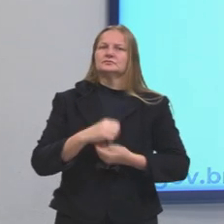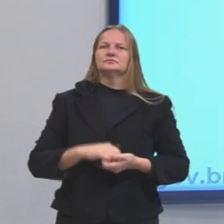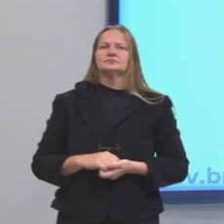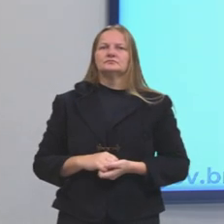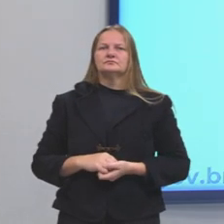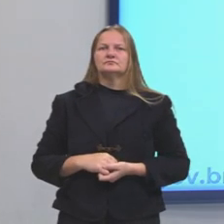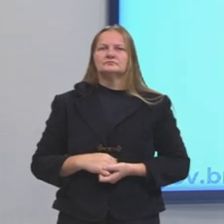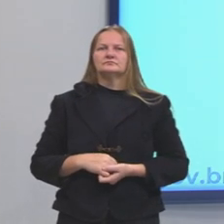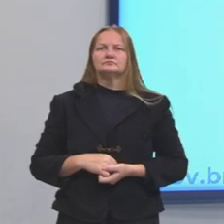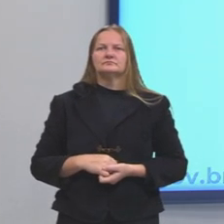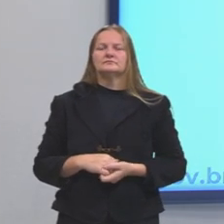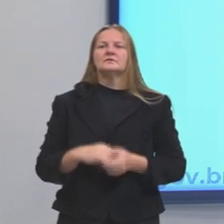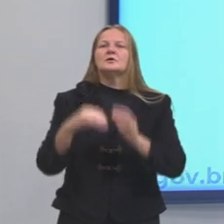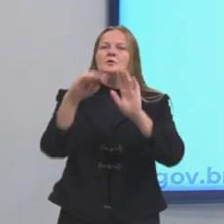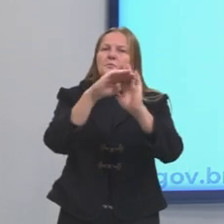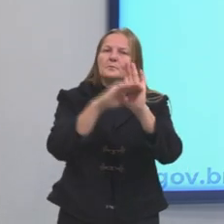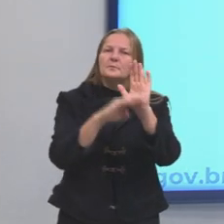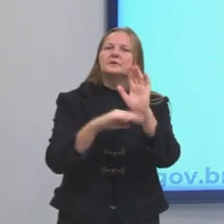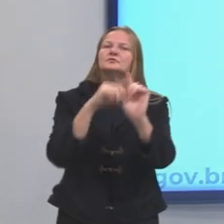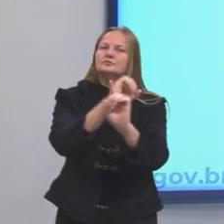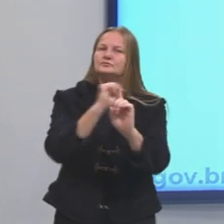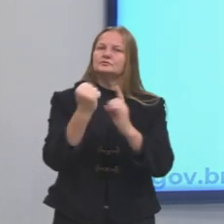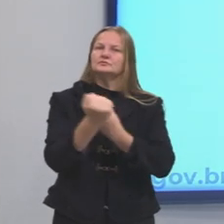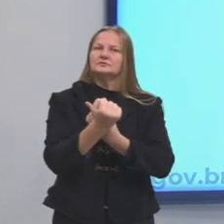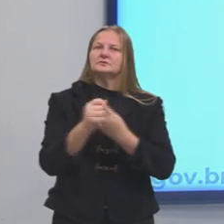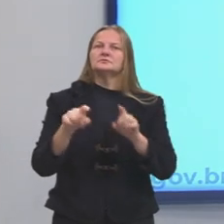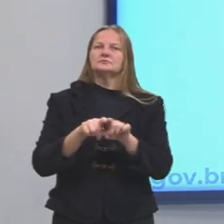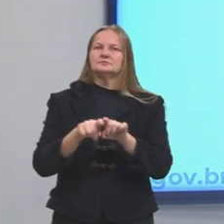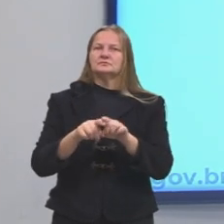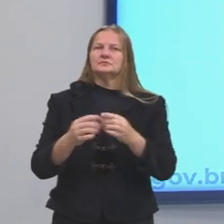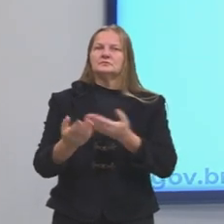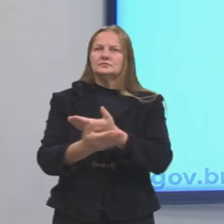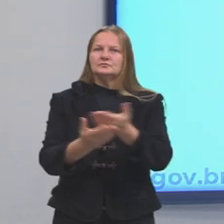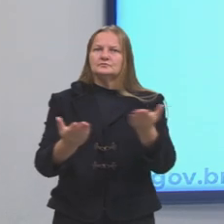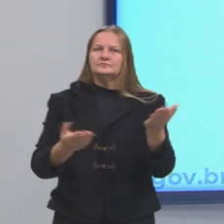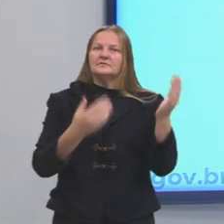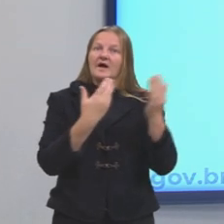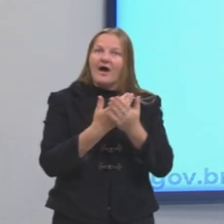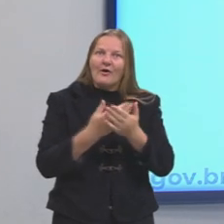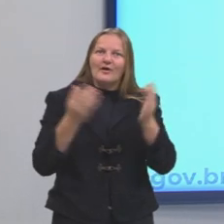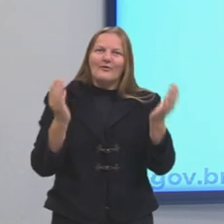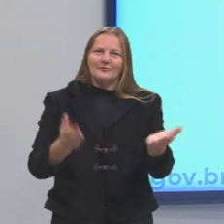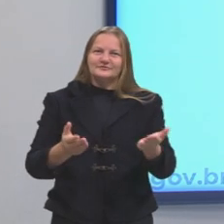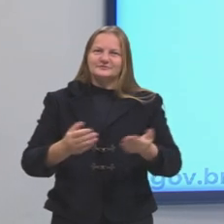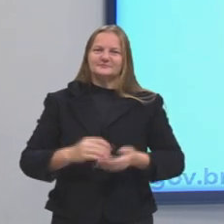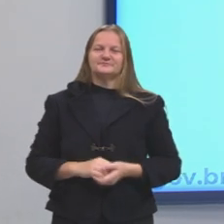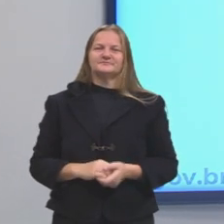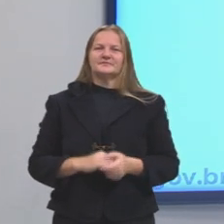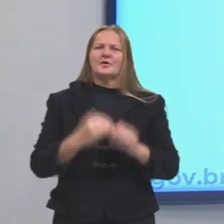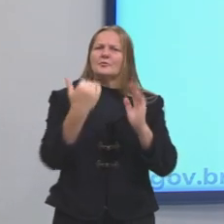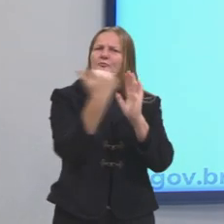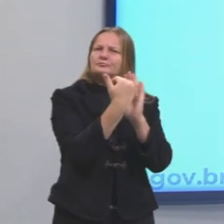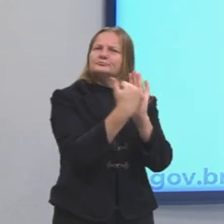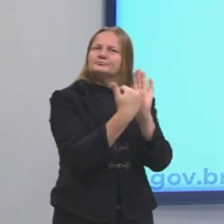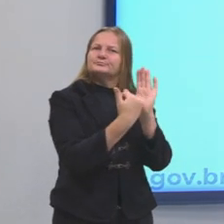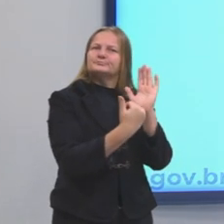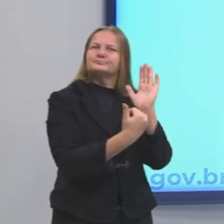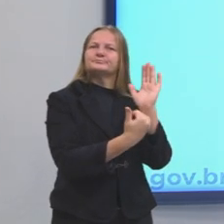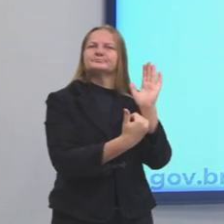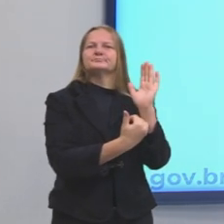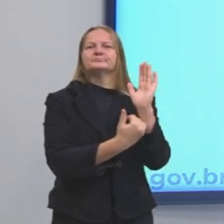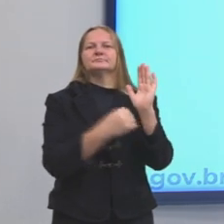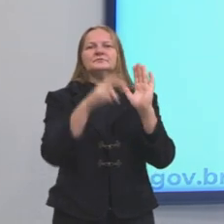também existem os padrões sociais. Isso que a gente vai tentar ver na sala de hoje, esses padrões, essa